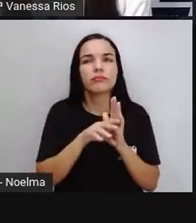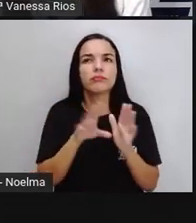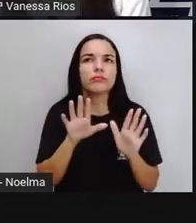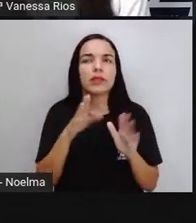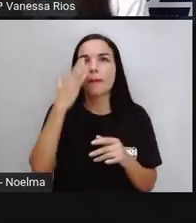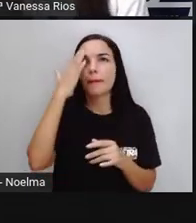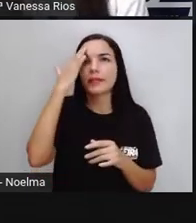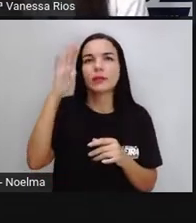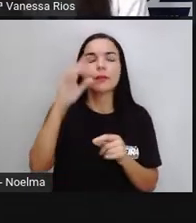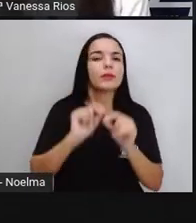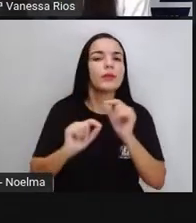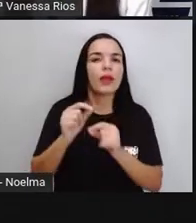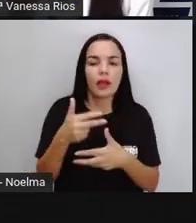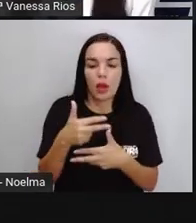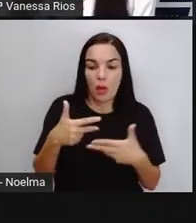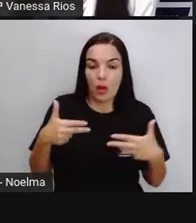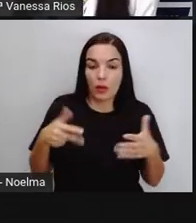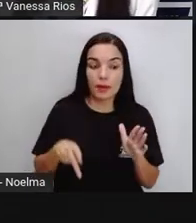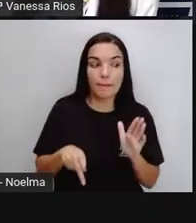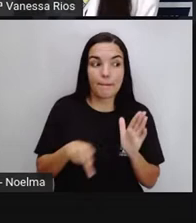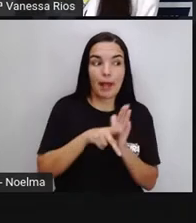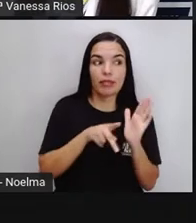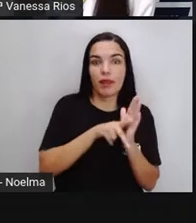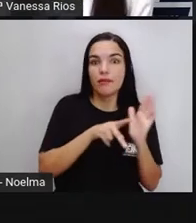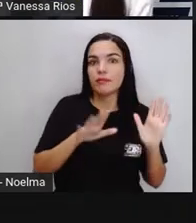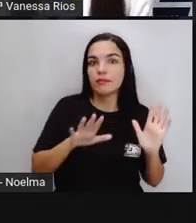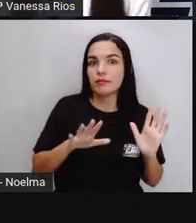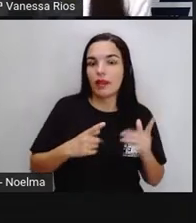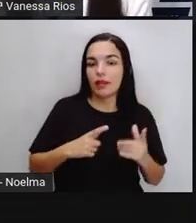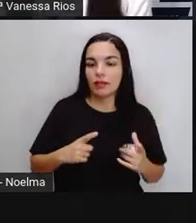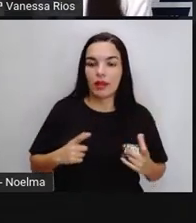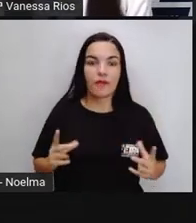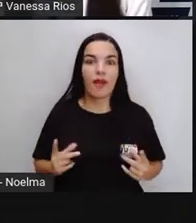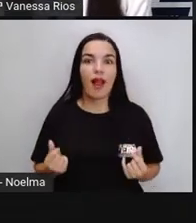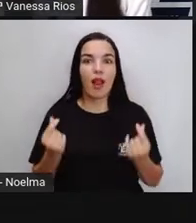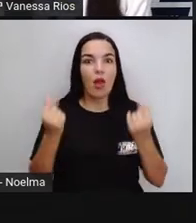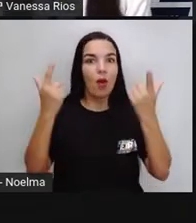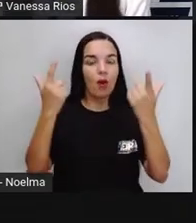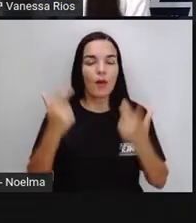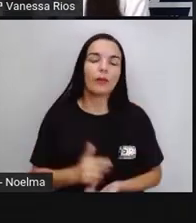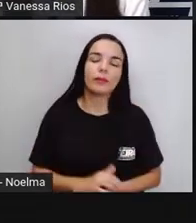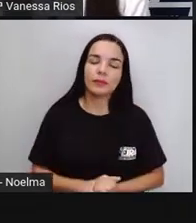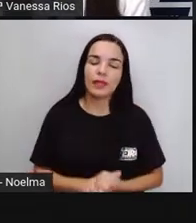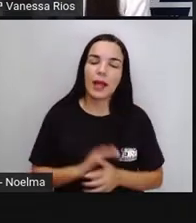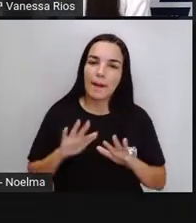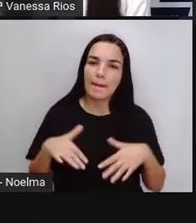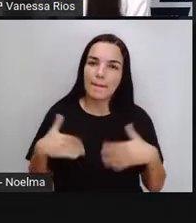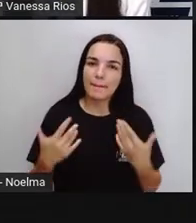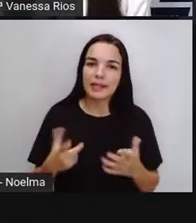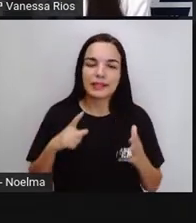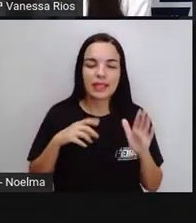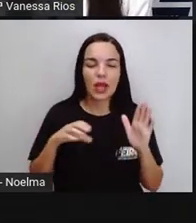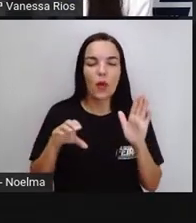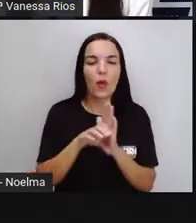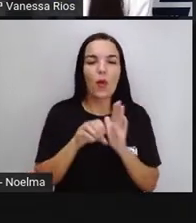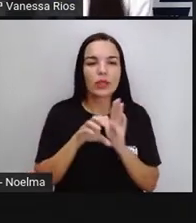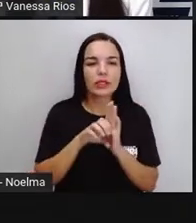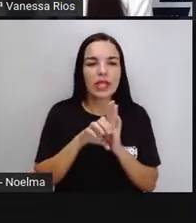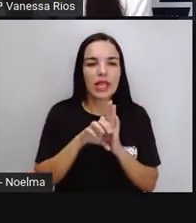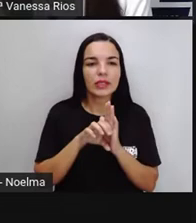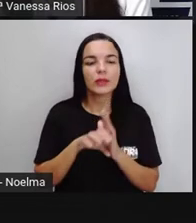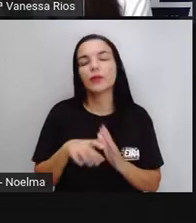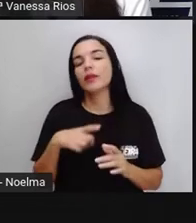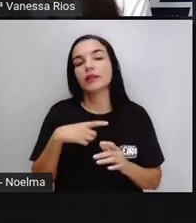questão de bens, de algo de valor, mas a gente vai entender aí o que o conceito de patrimônio